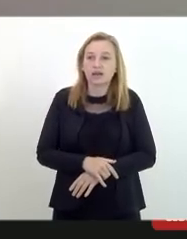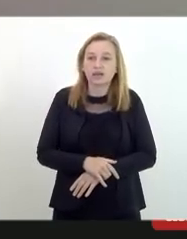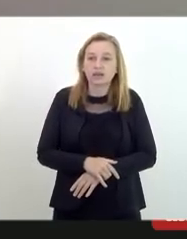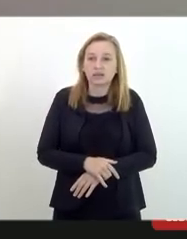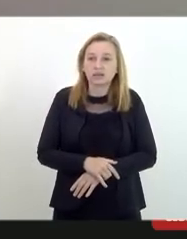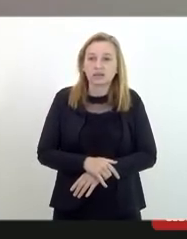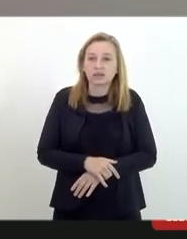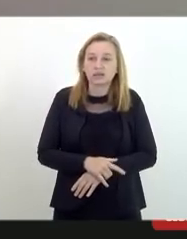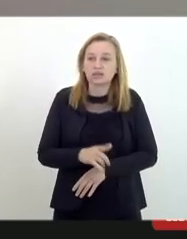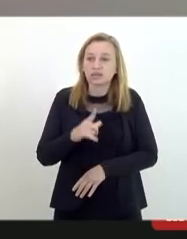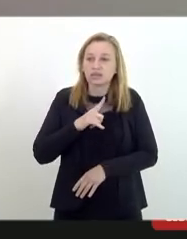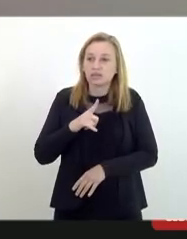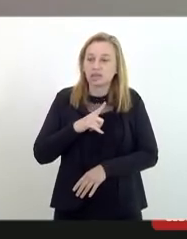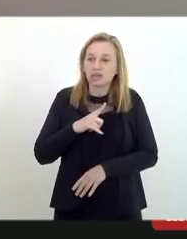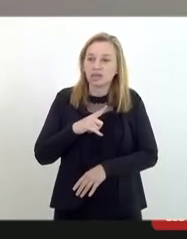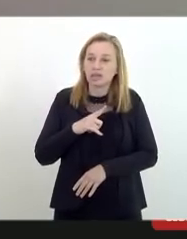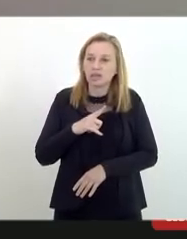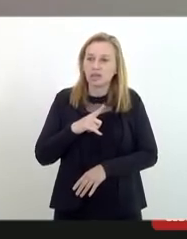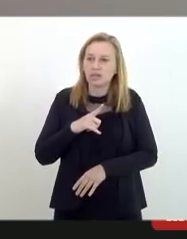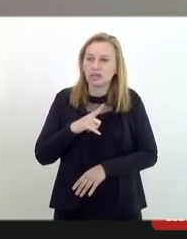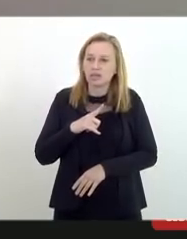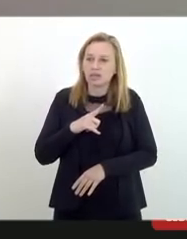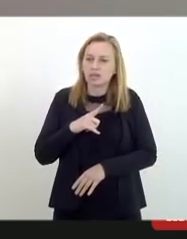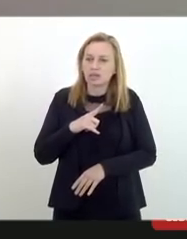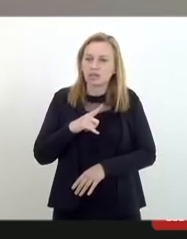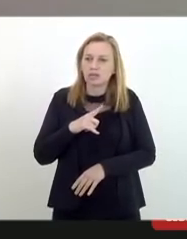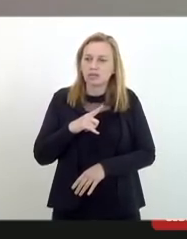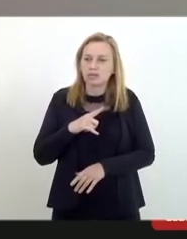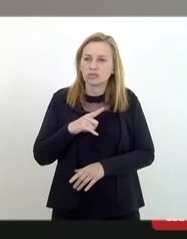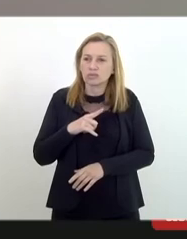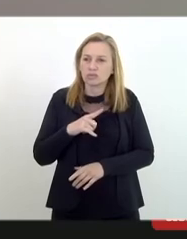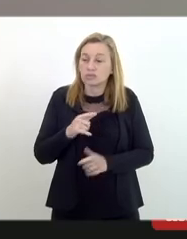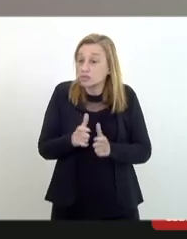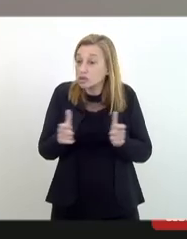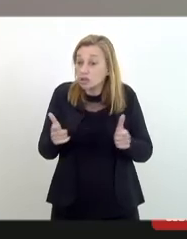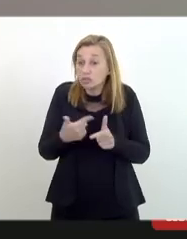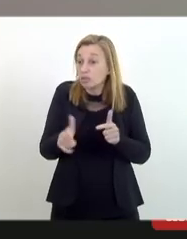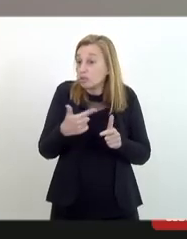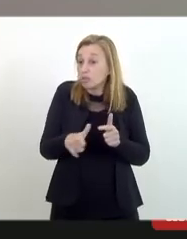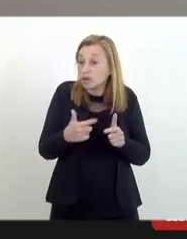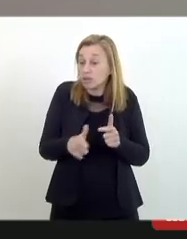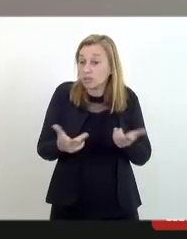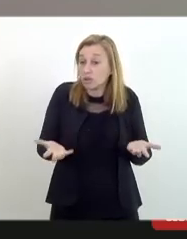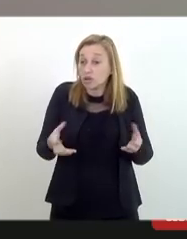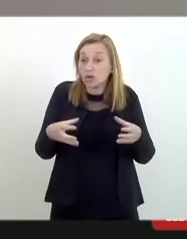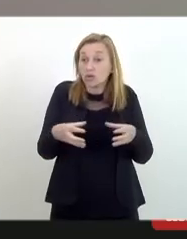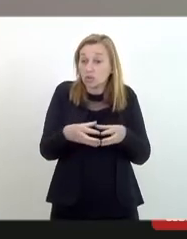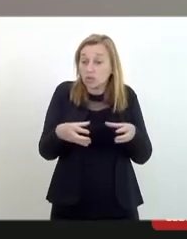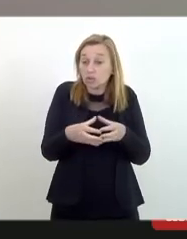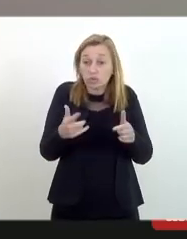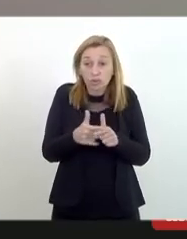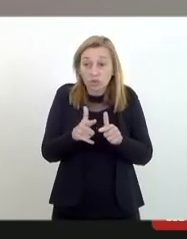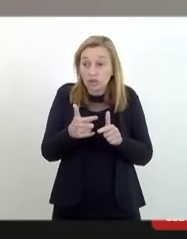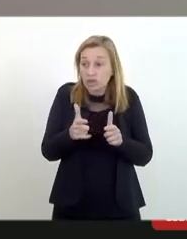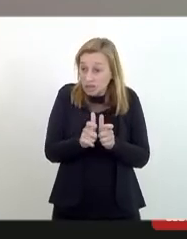existe uma grande subnotificação porque grande parte dessa comunidade não quer ser reivitimada